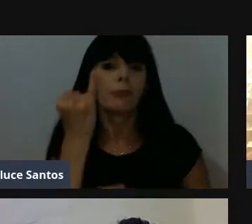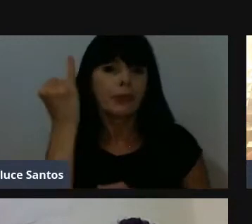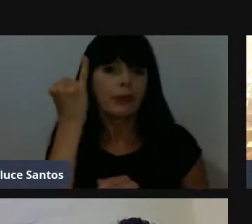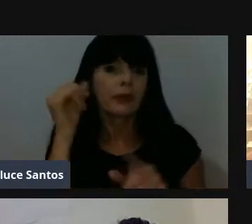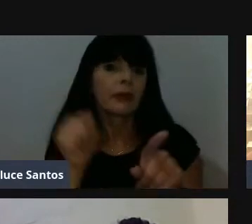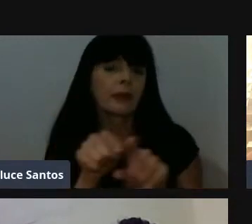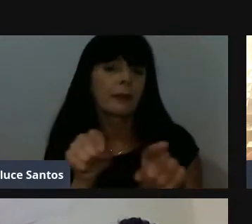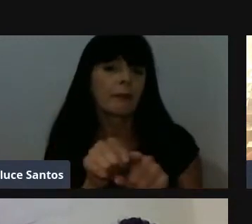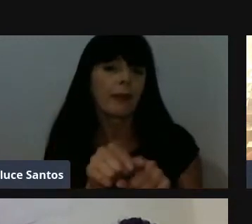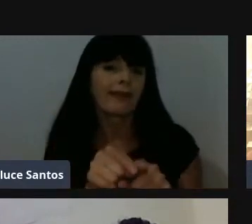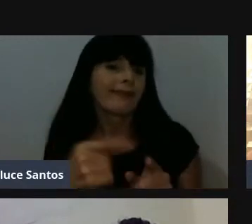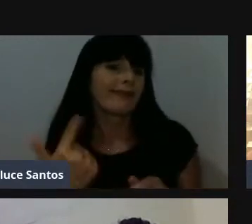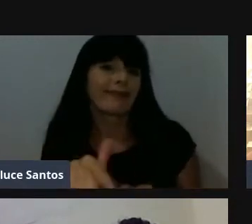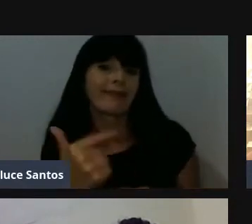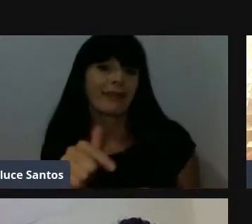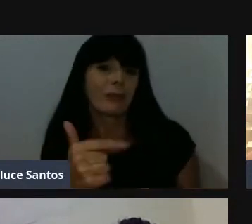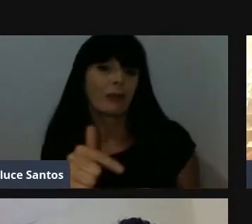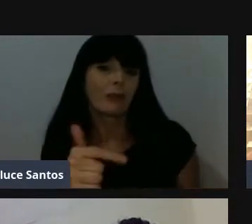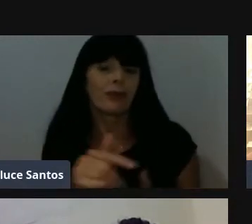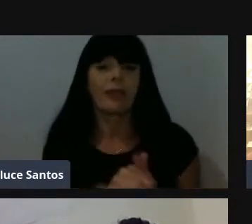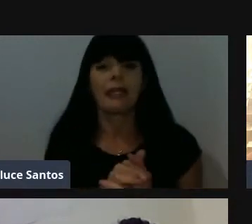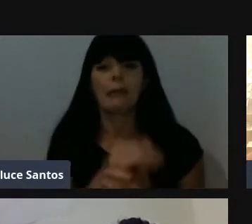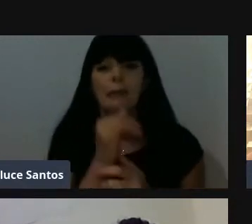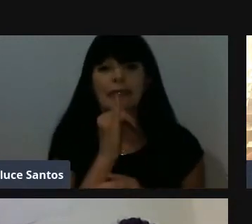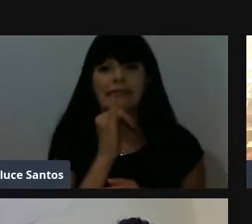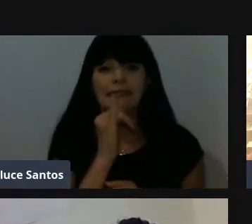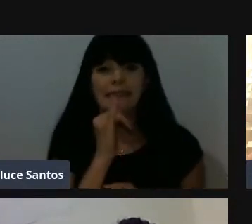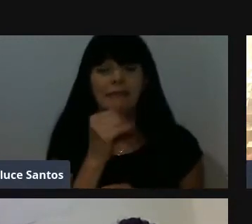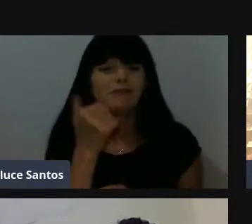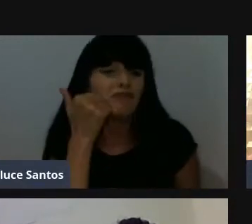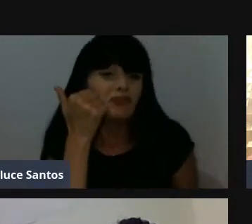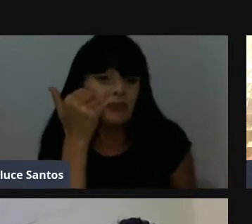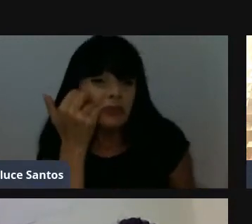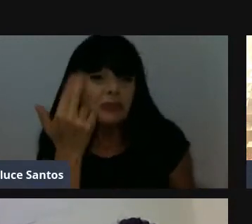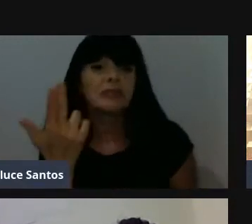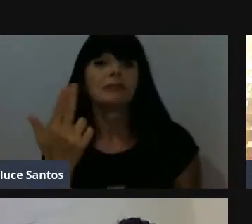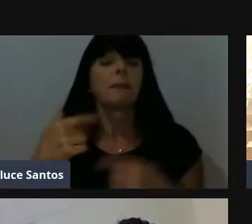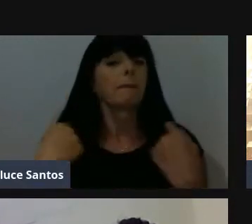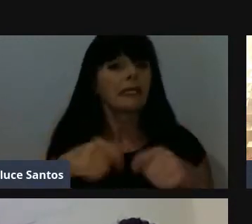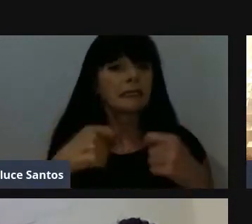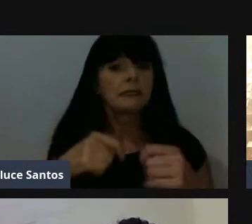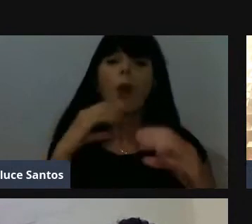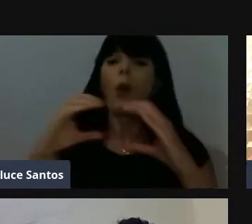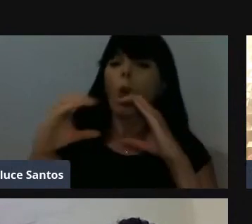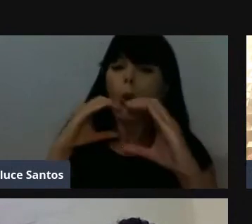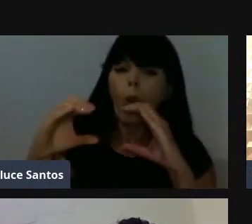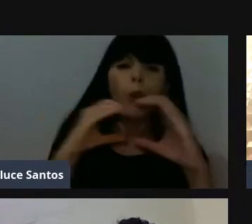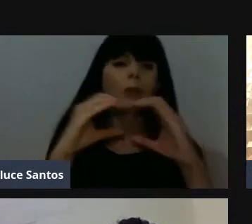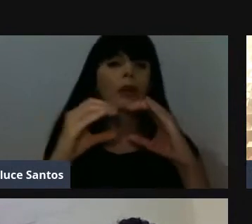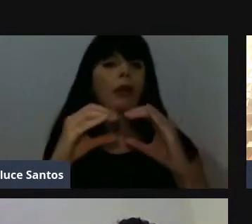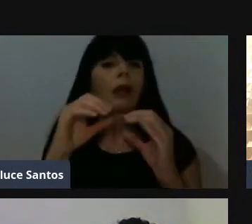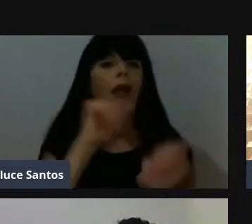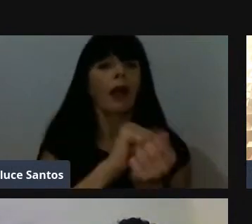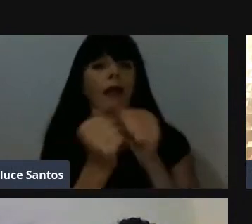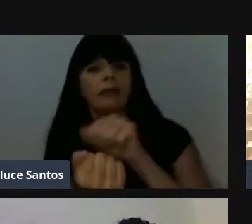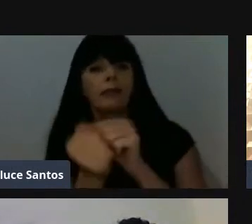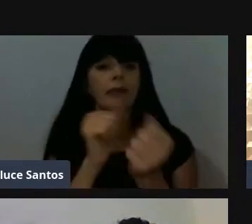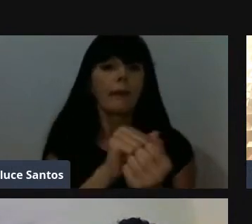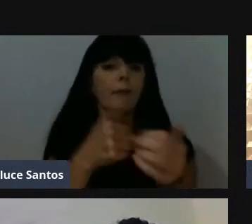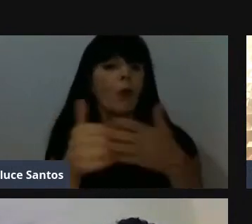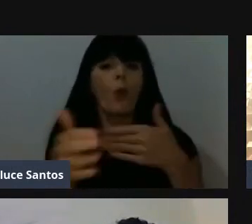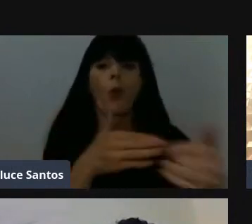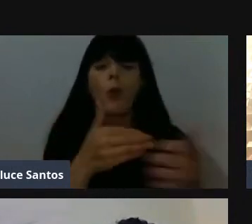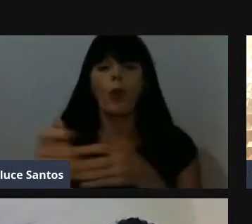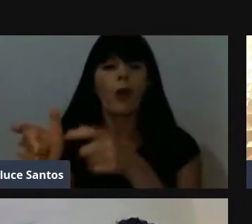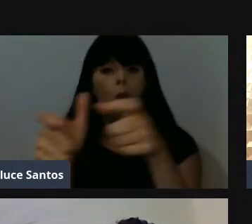não ter muito a inibição, ser uma pessoa comunicativa, que saiba se adaptar a qualquer ambiente, que saiba trabalhar